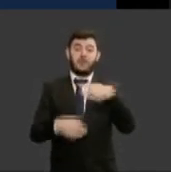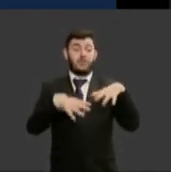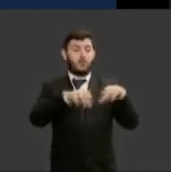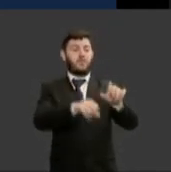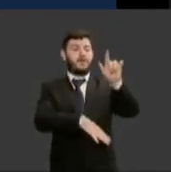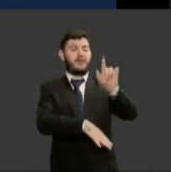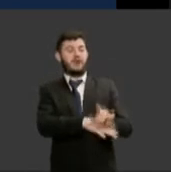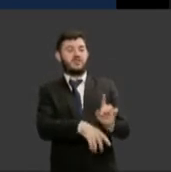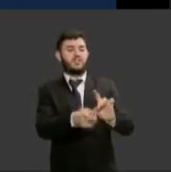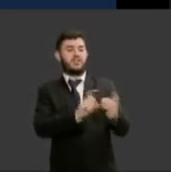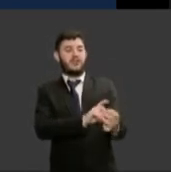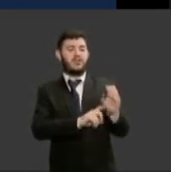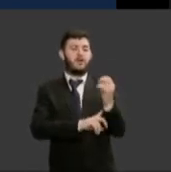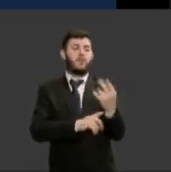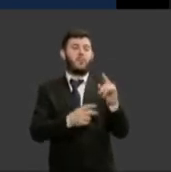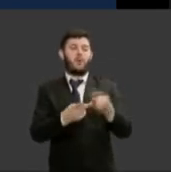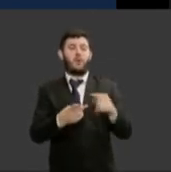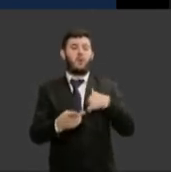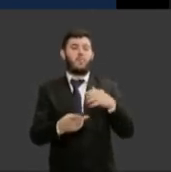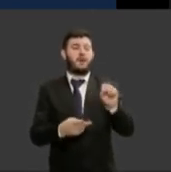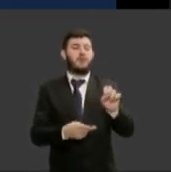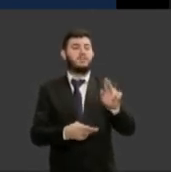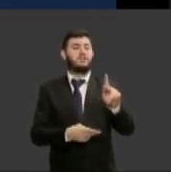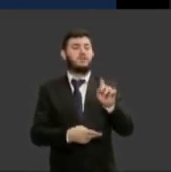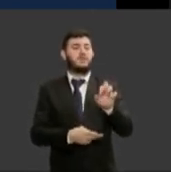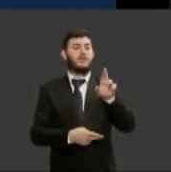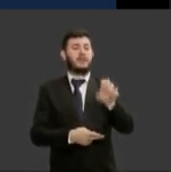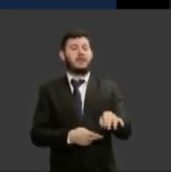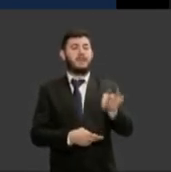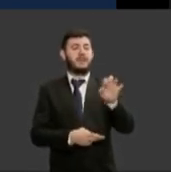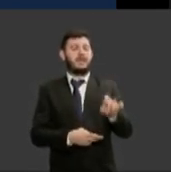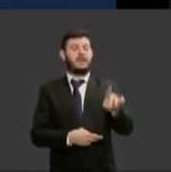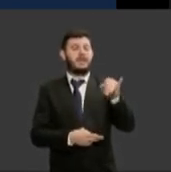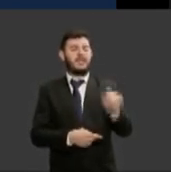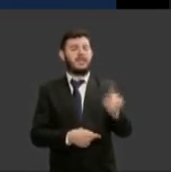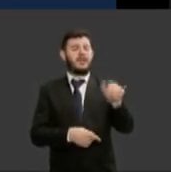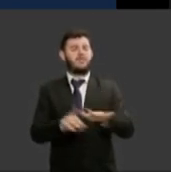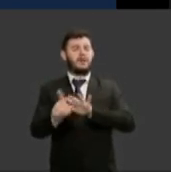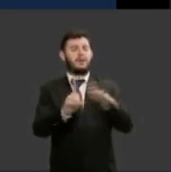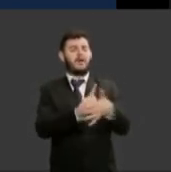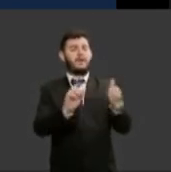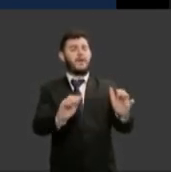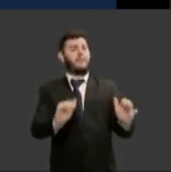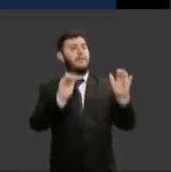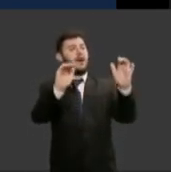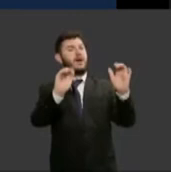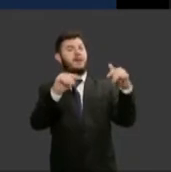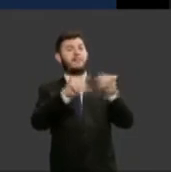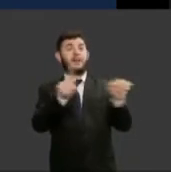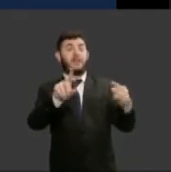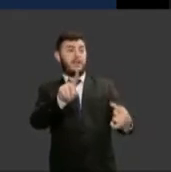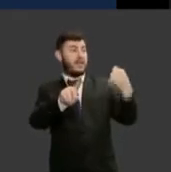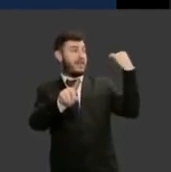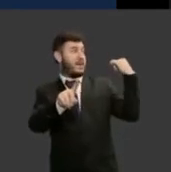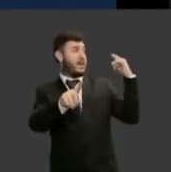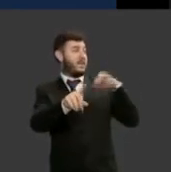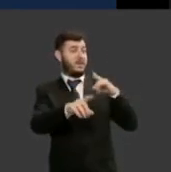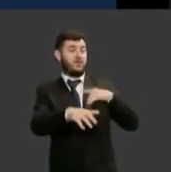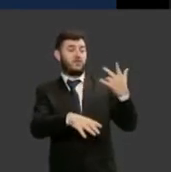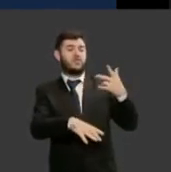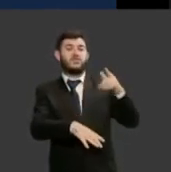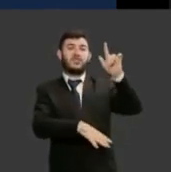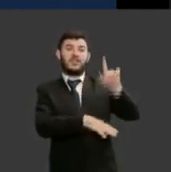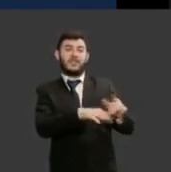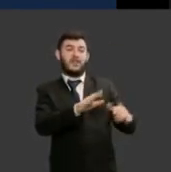uma superintendência exigindo que ele tenha passado por chefias anteriores e considerando que as mulheres